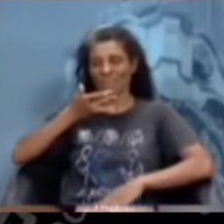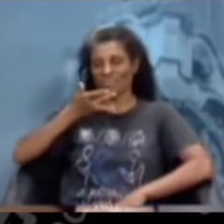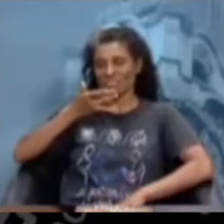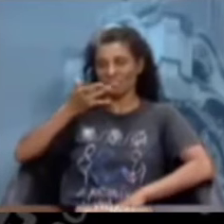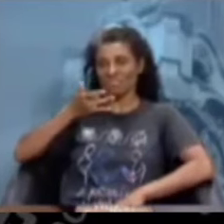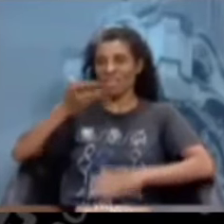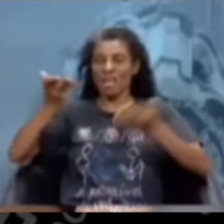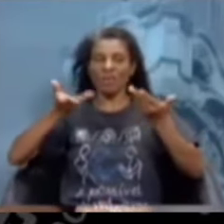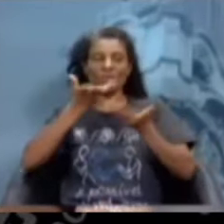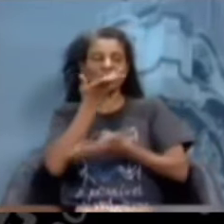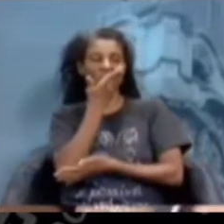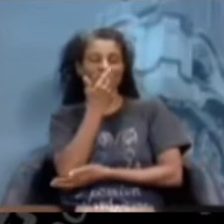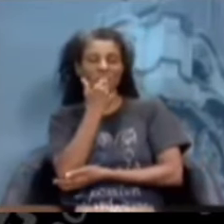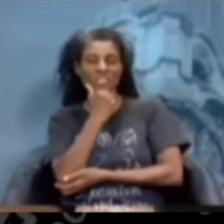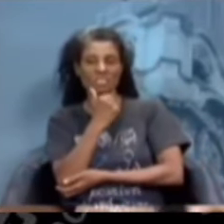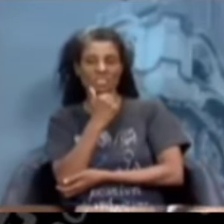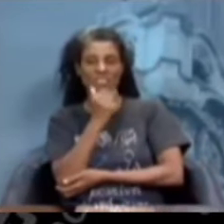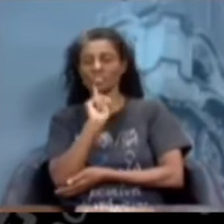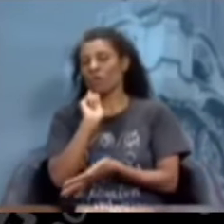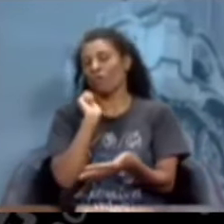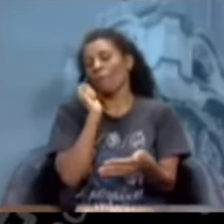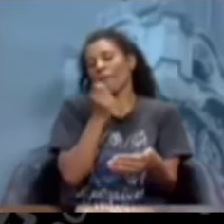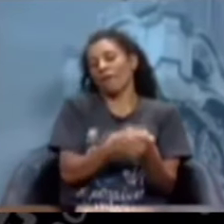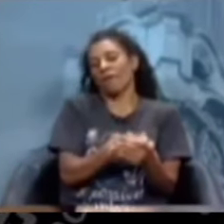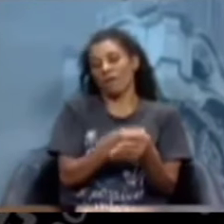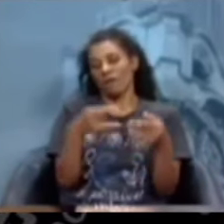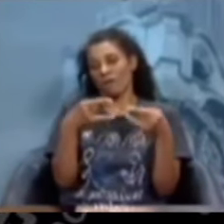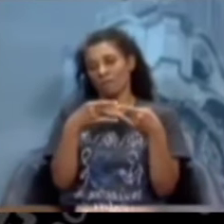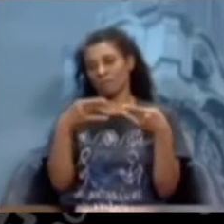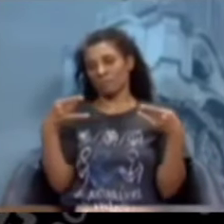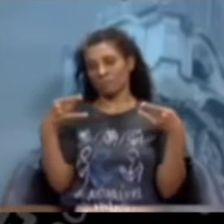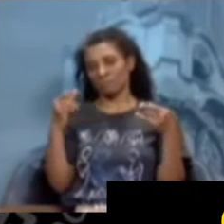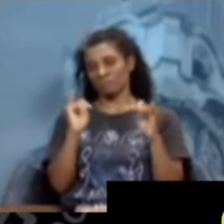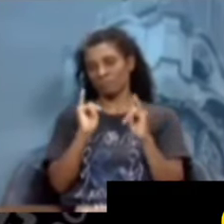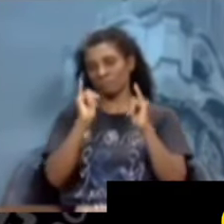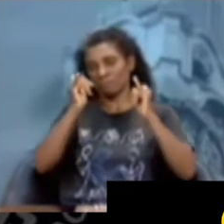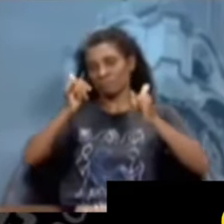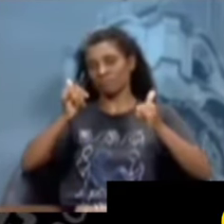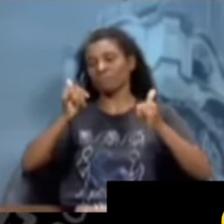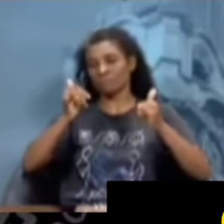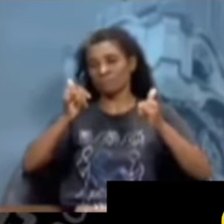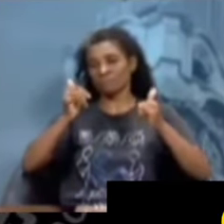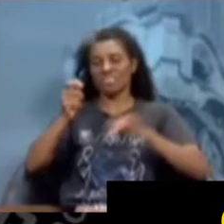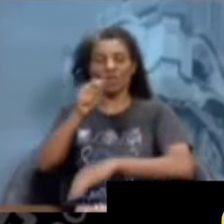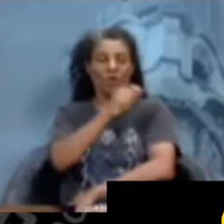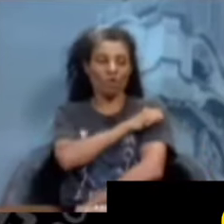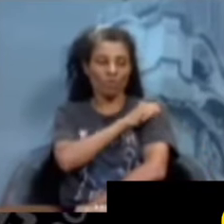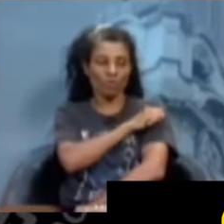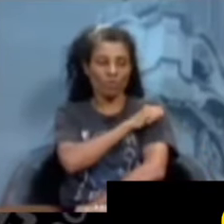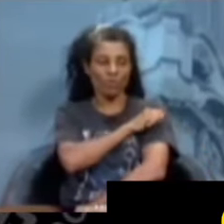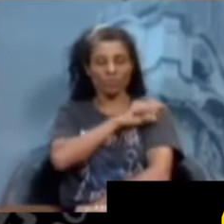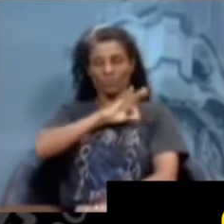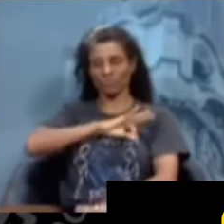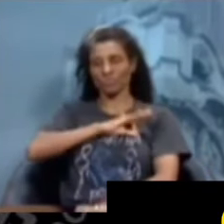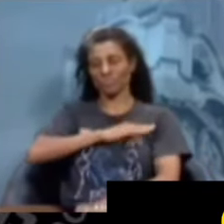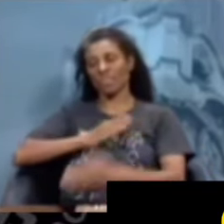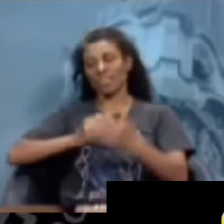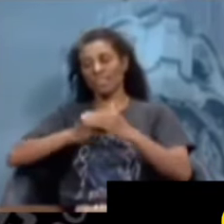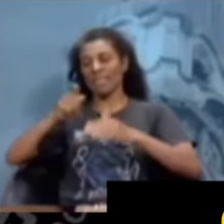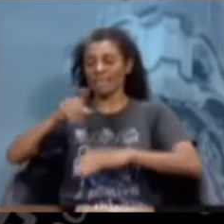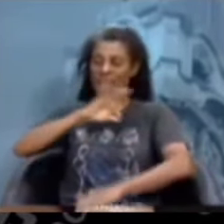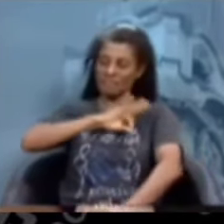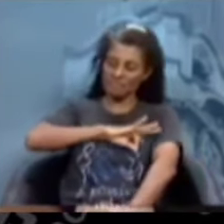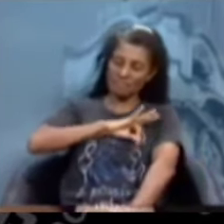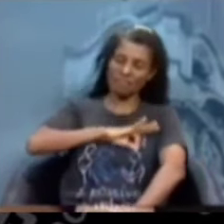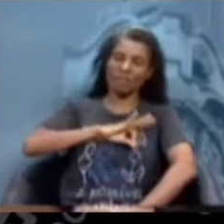agora crianças não pagarão a passagem, de que estudantes que ganham até determinado nível